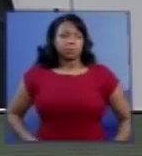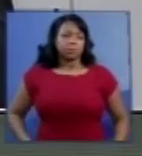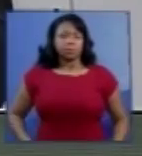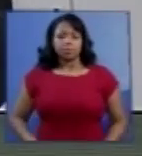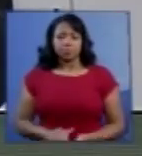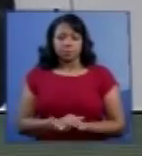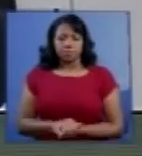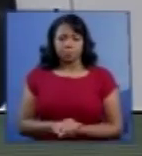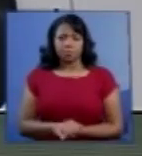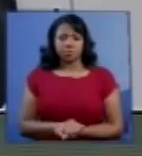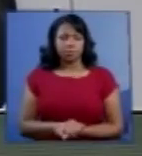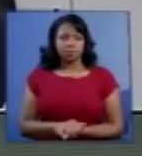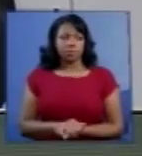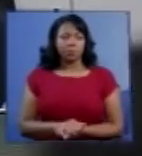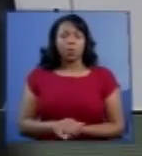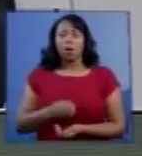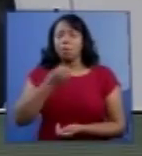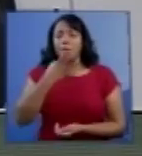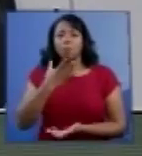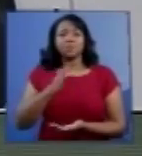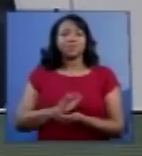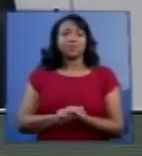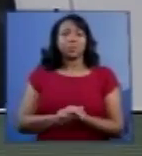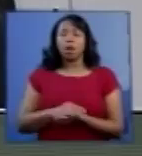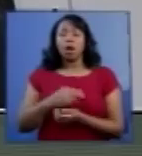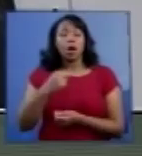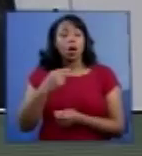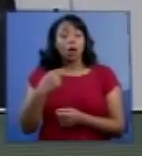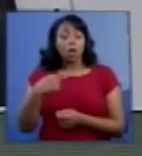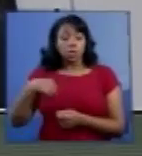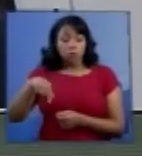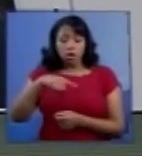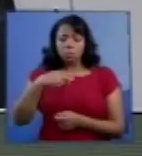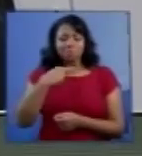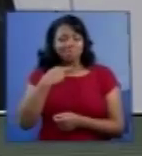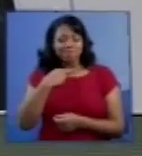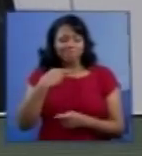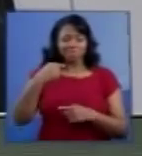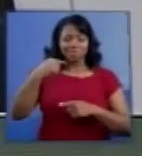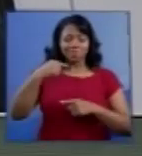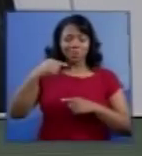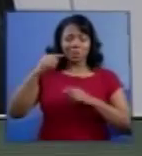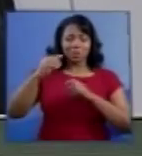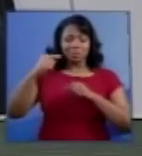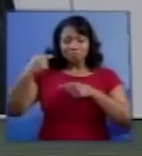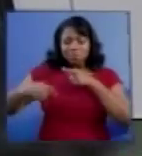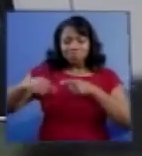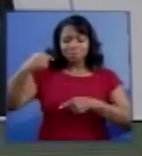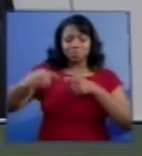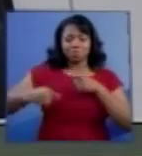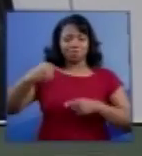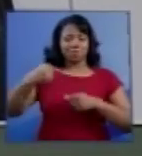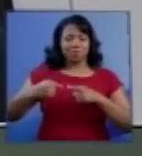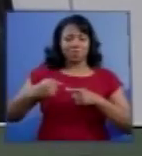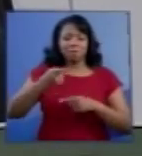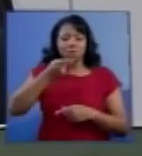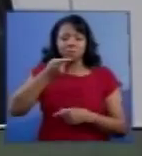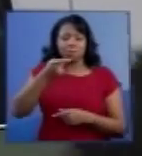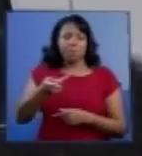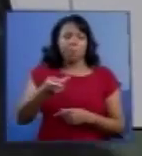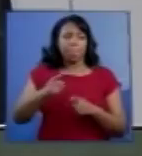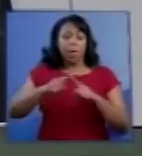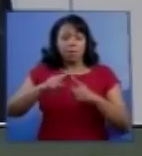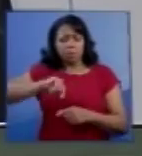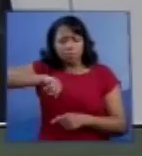Nós não podemos partir para um debate propriamente dito. A